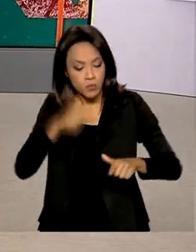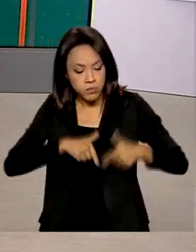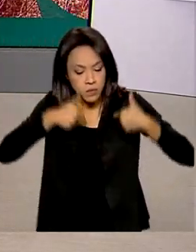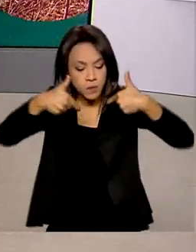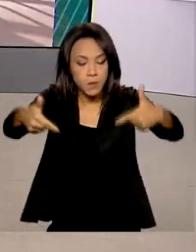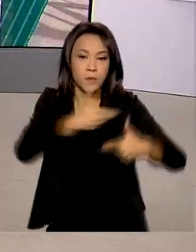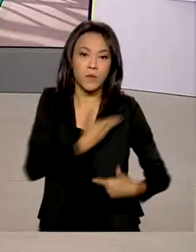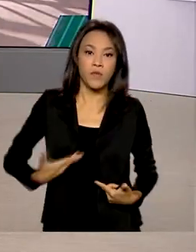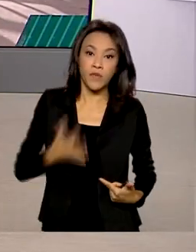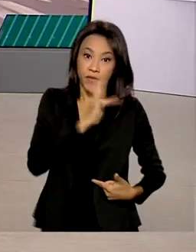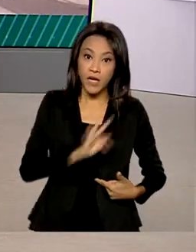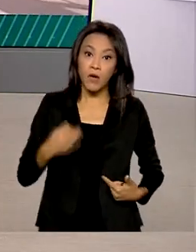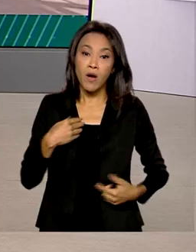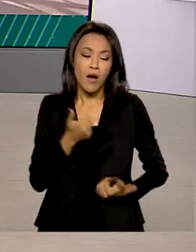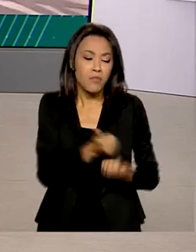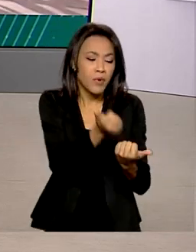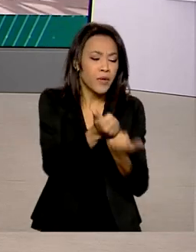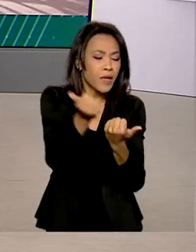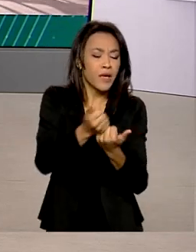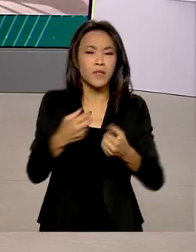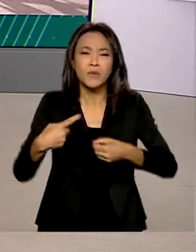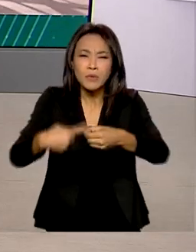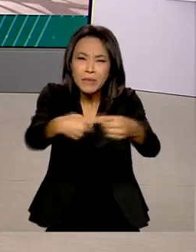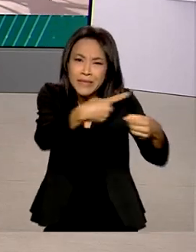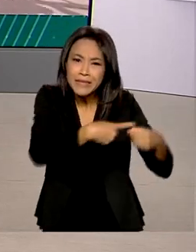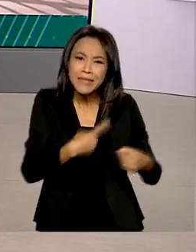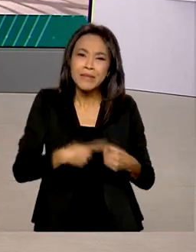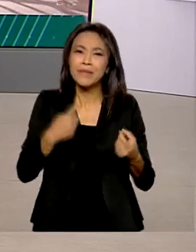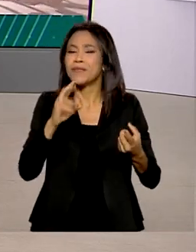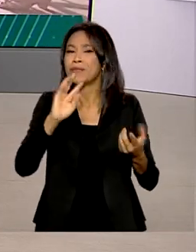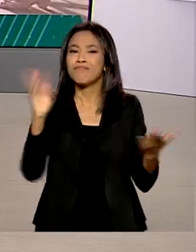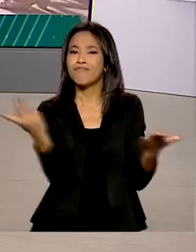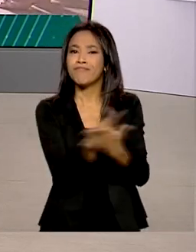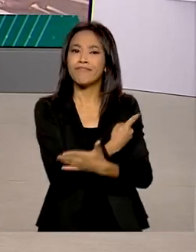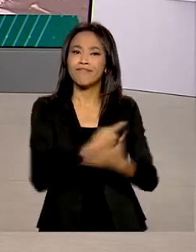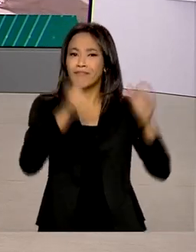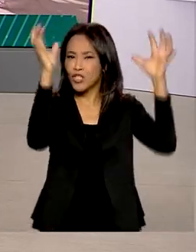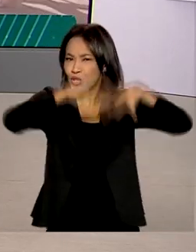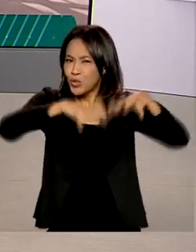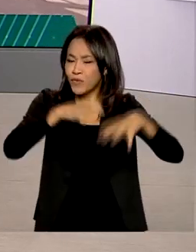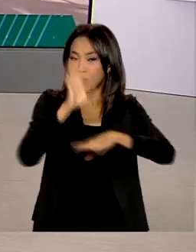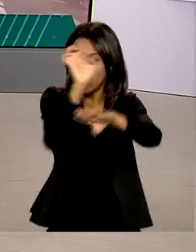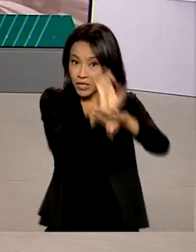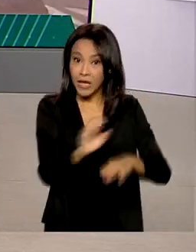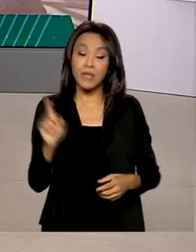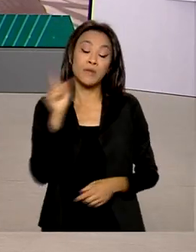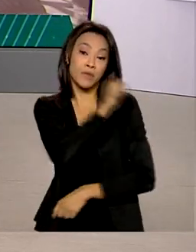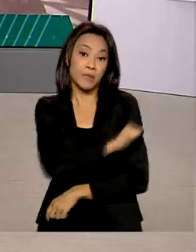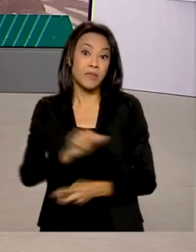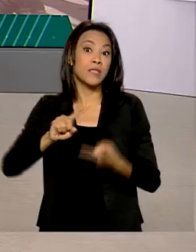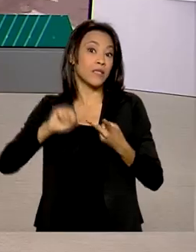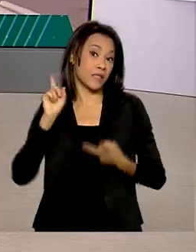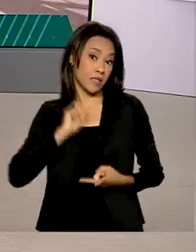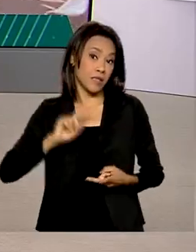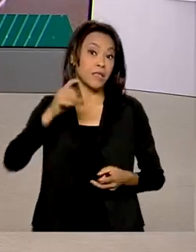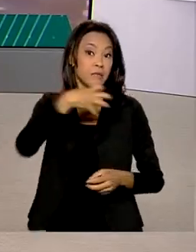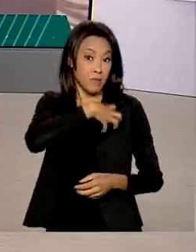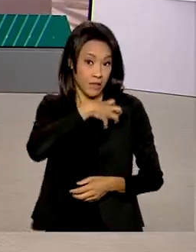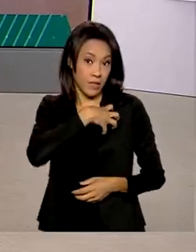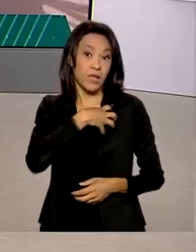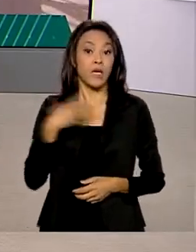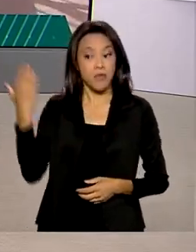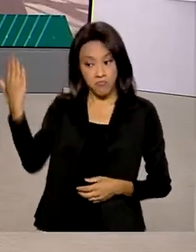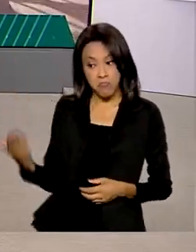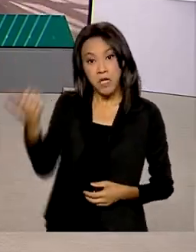federal no socorro aos municípios atingidos pelas fortes chuvas nos estados do Rio de Janeiro, Minas Gerais e Bahia. O ministro ainda